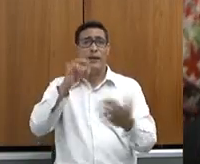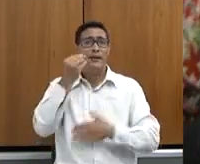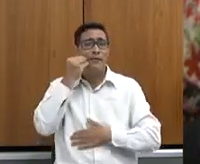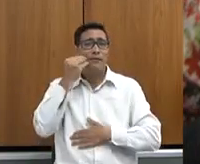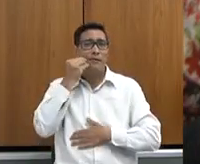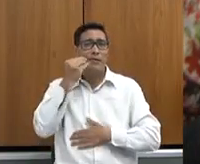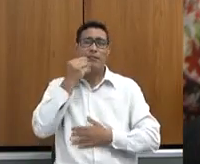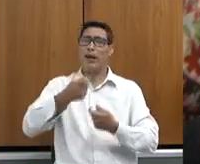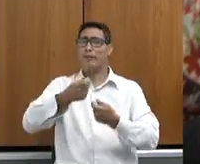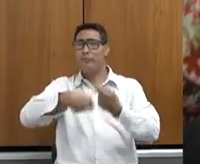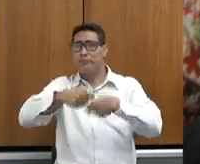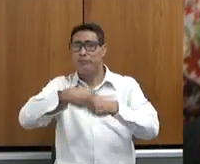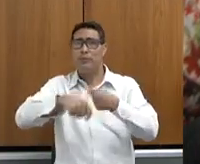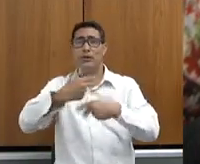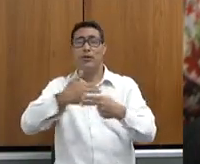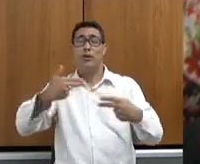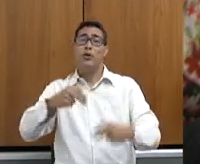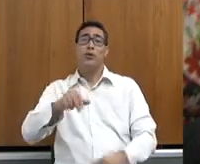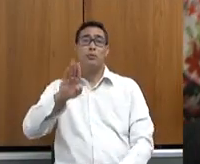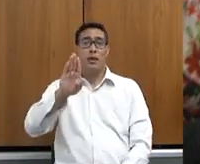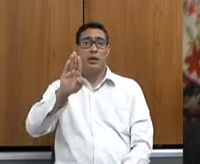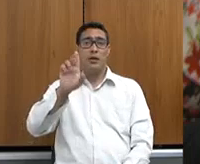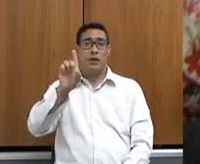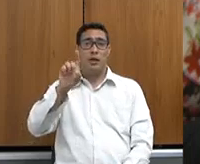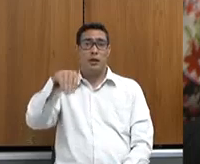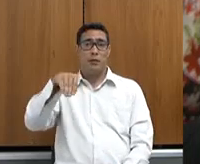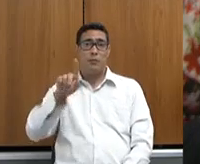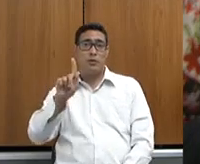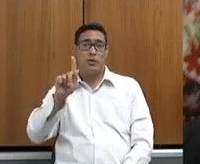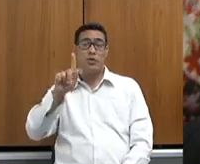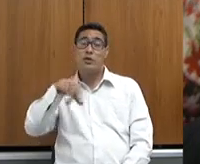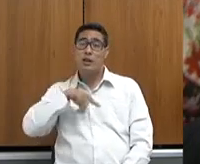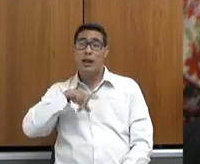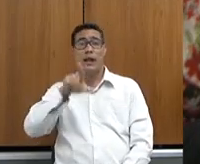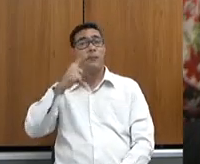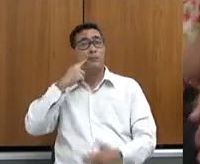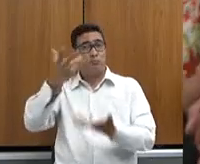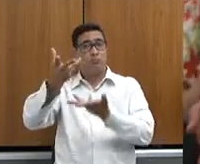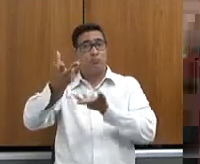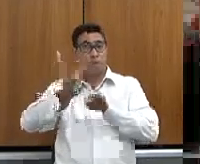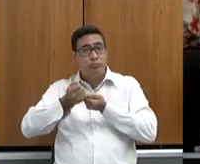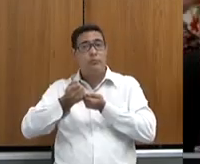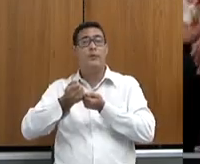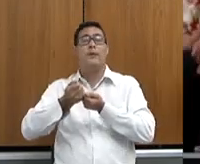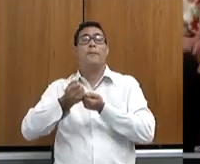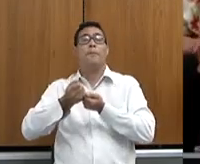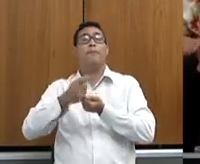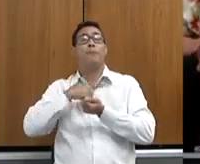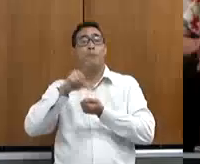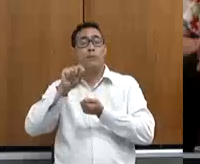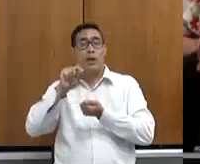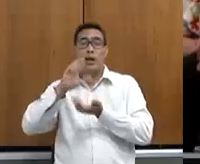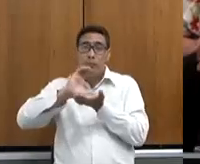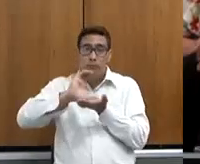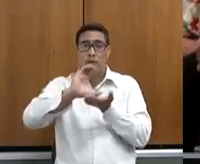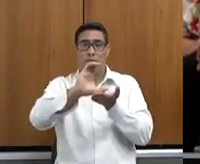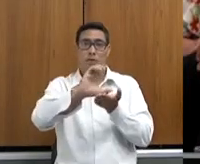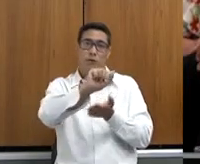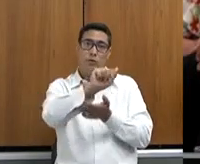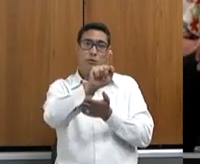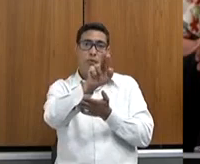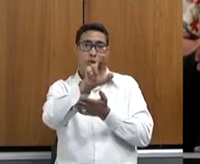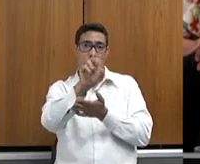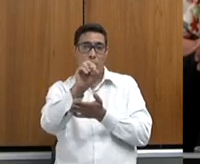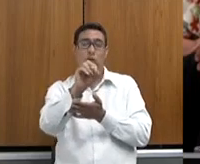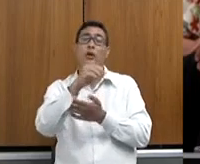negociação aqui, o BDMG, pela primeira vez, abriu as portas para investimento no agro e principalmente nos pequenos,